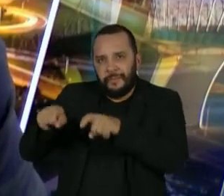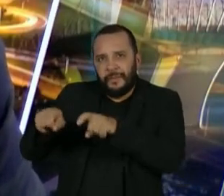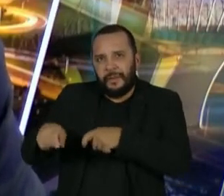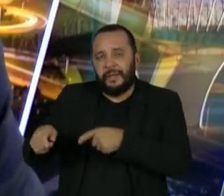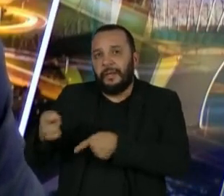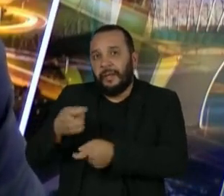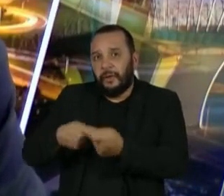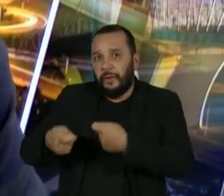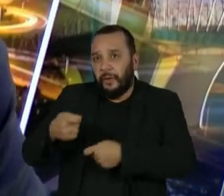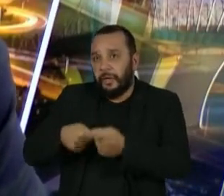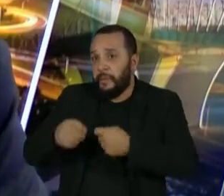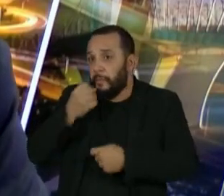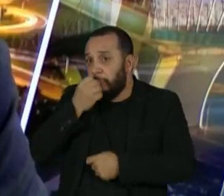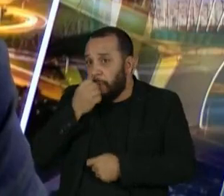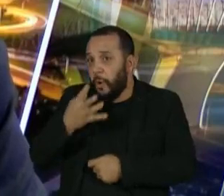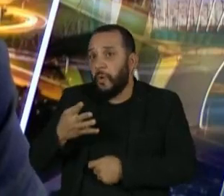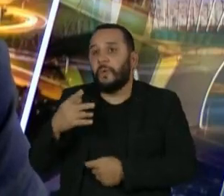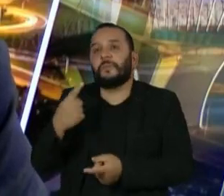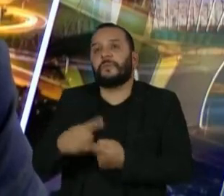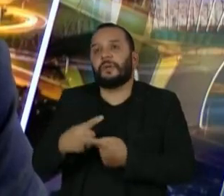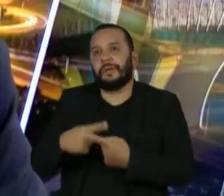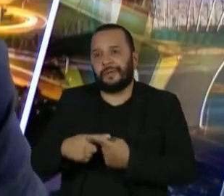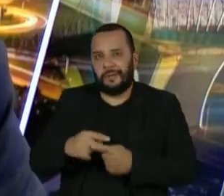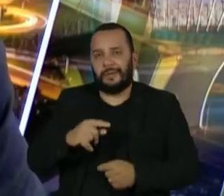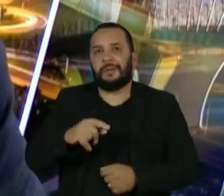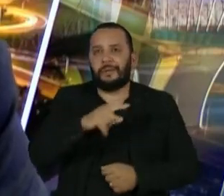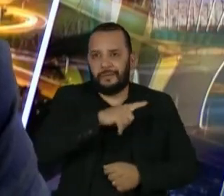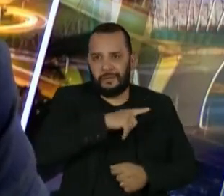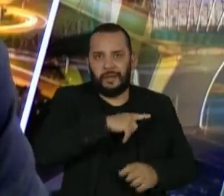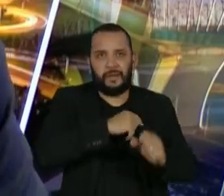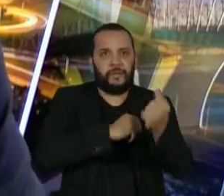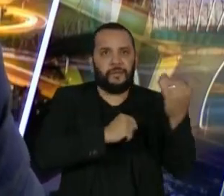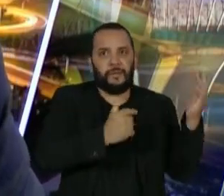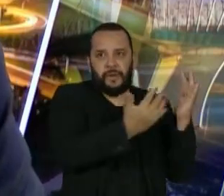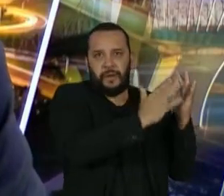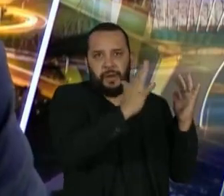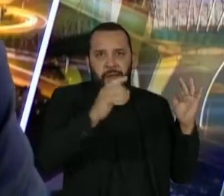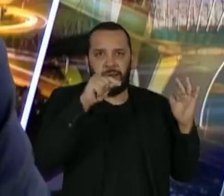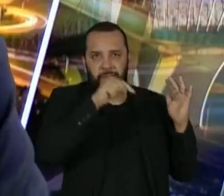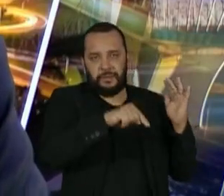graças aos rios voadores que esta floresta produz.